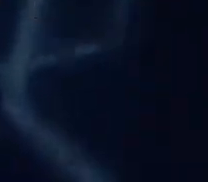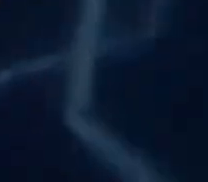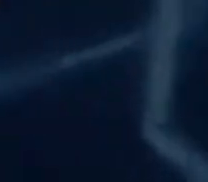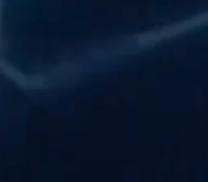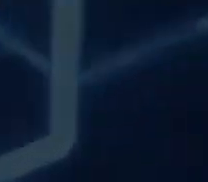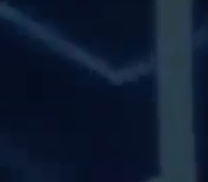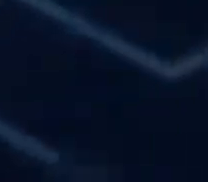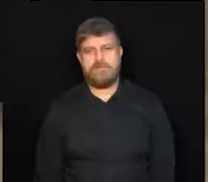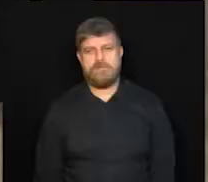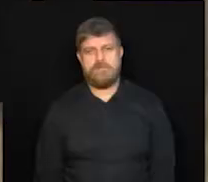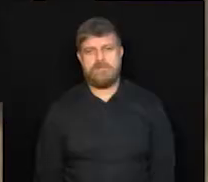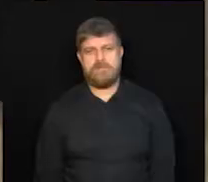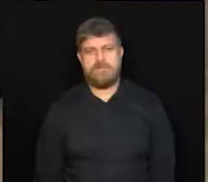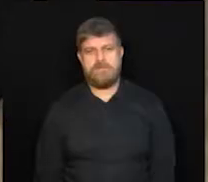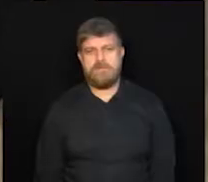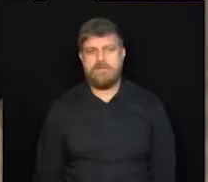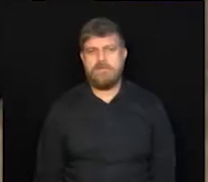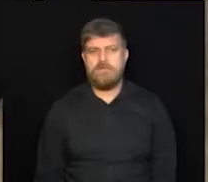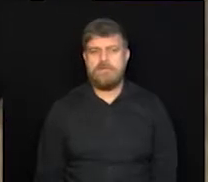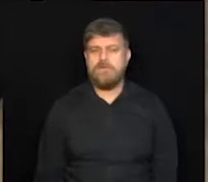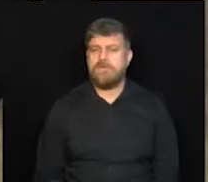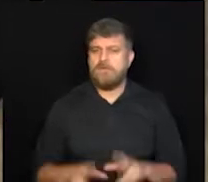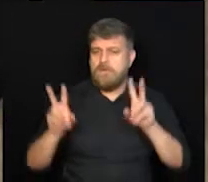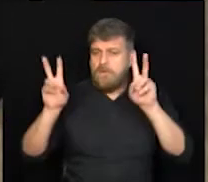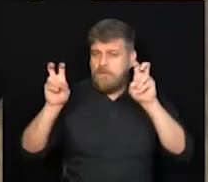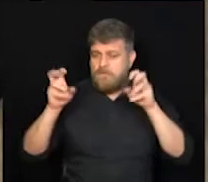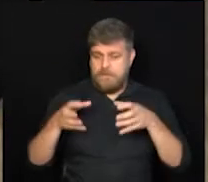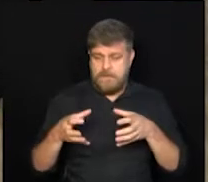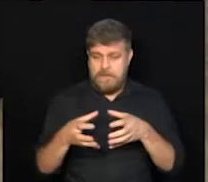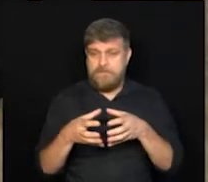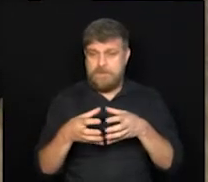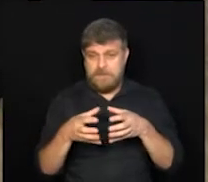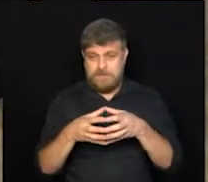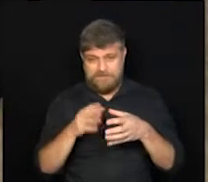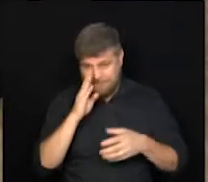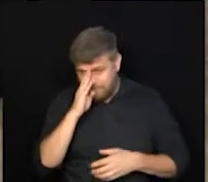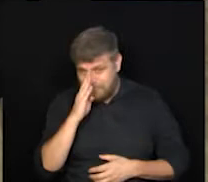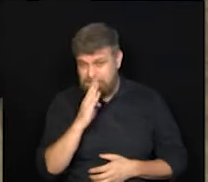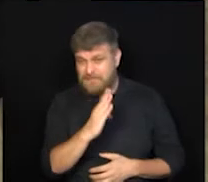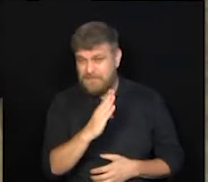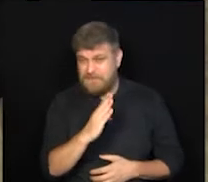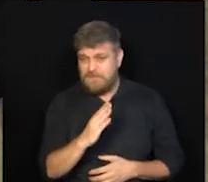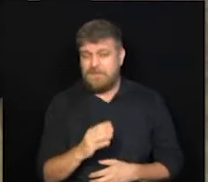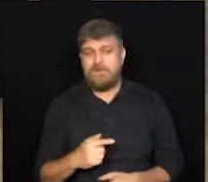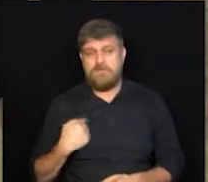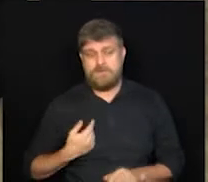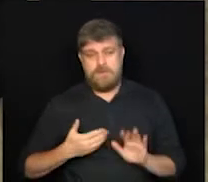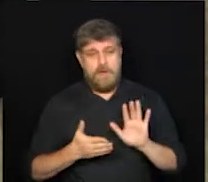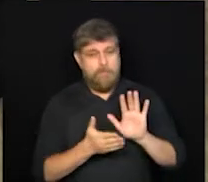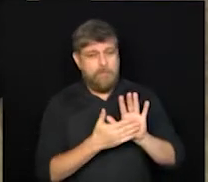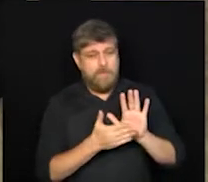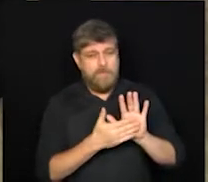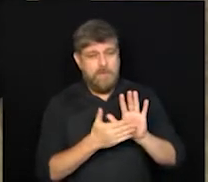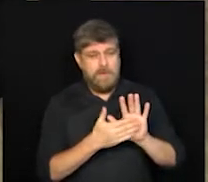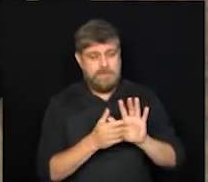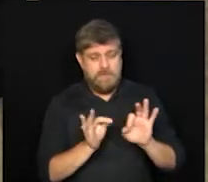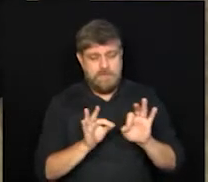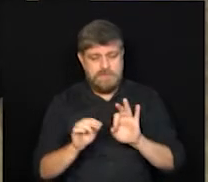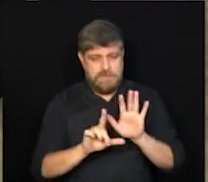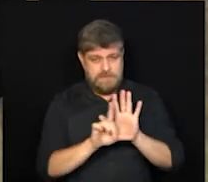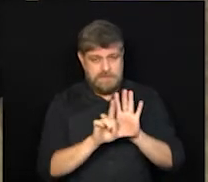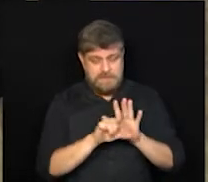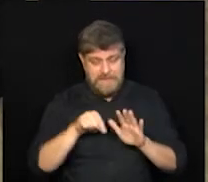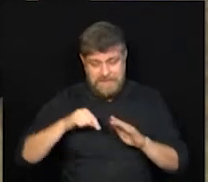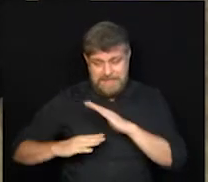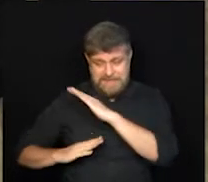Música Sobre este grupo prioritário, a gente tem uma proposta, um projeto de lei também no